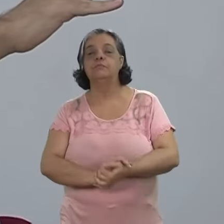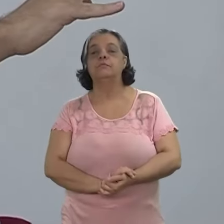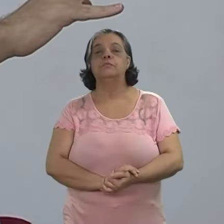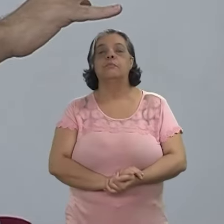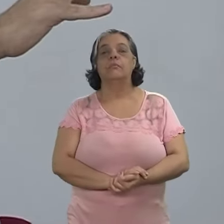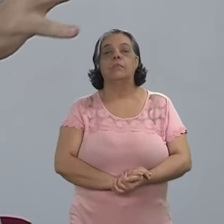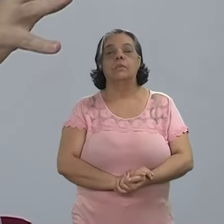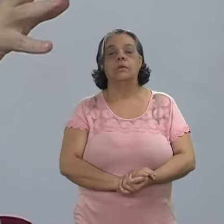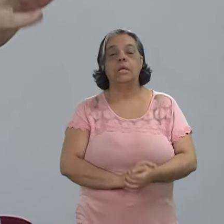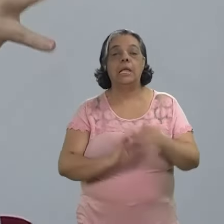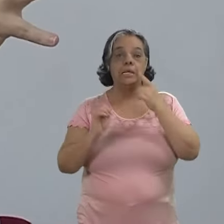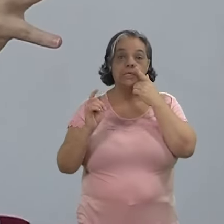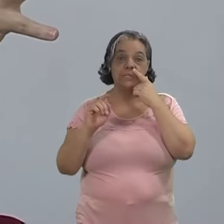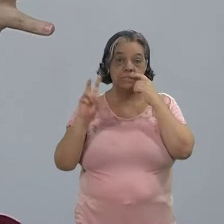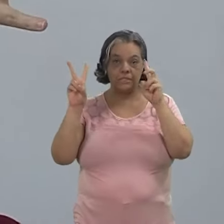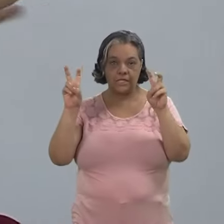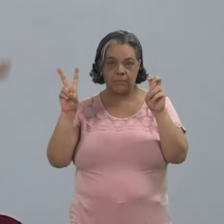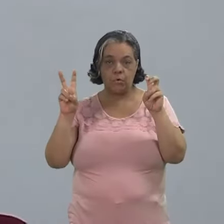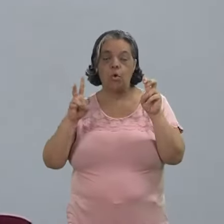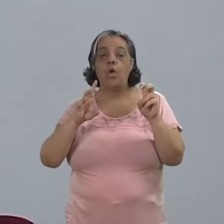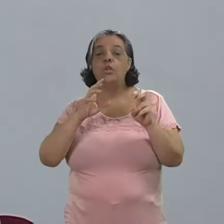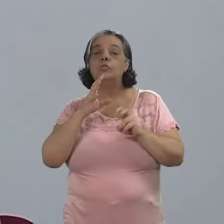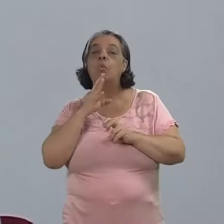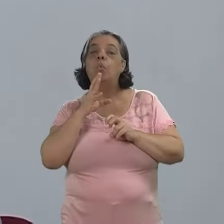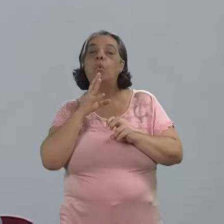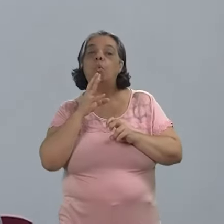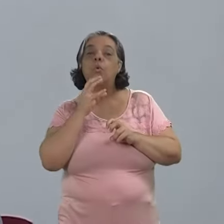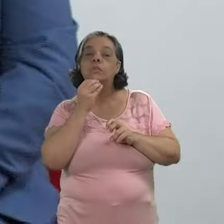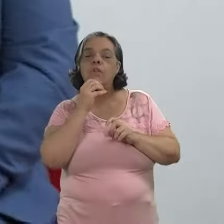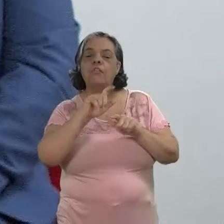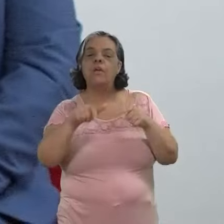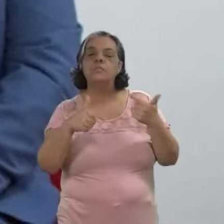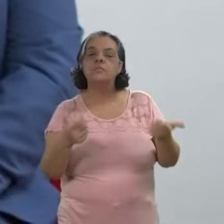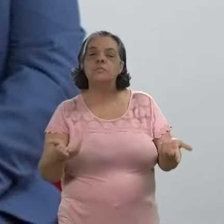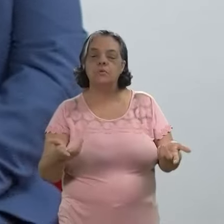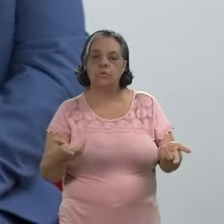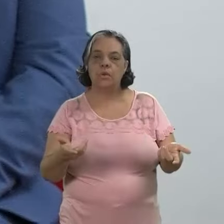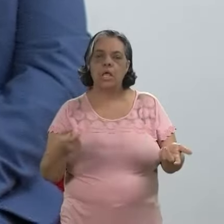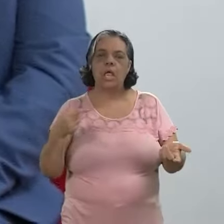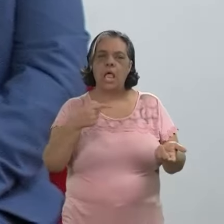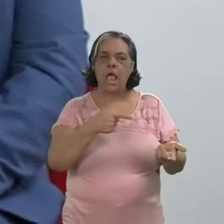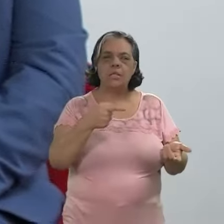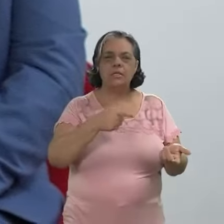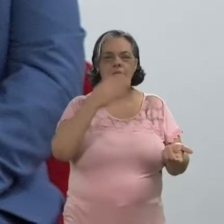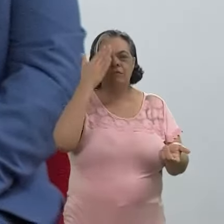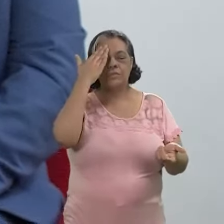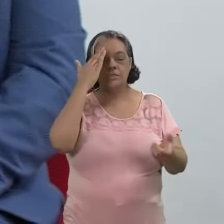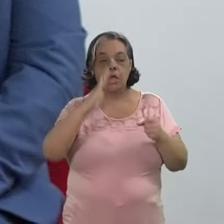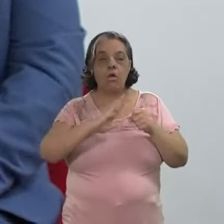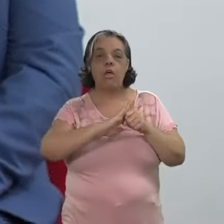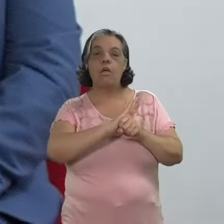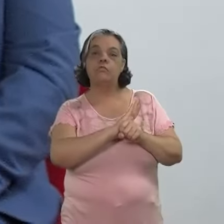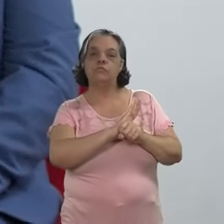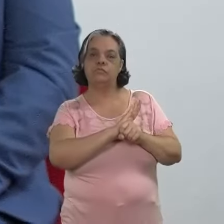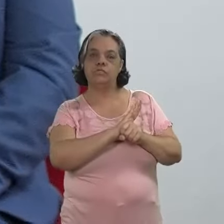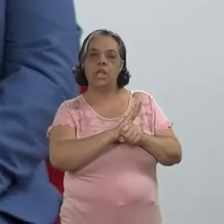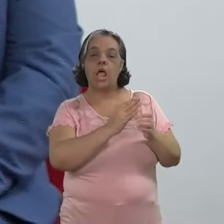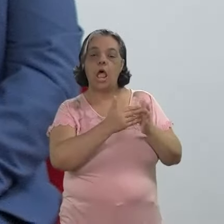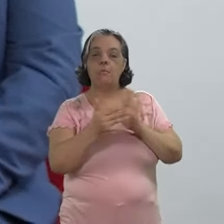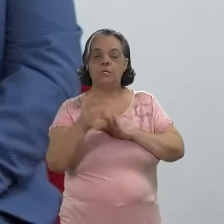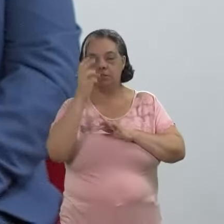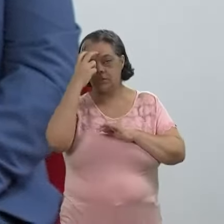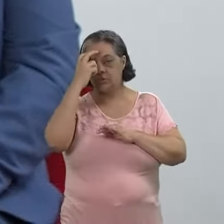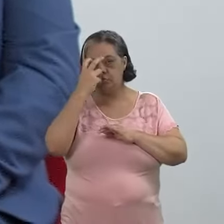também, do mesmo jeito que eu perguntei para a Ingrid... Esse termo, conceito vazio, o é ele significa? Conceito vazio é aquilo que você preenche. Você